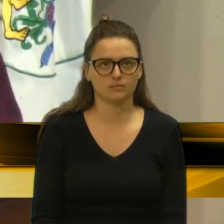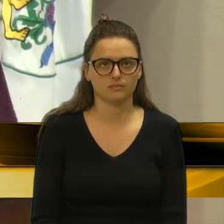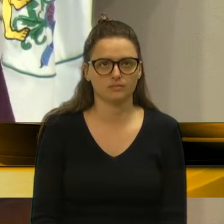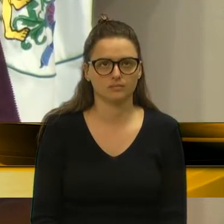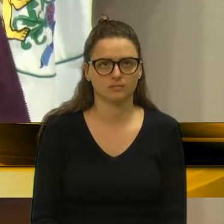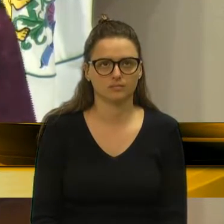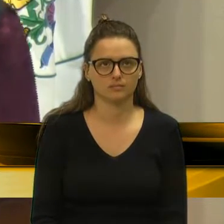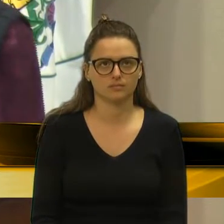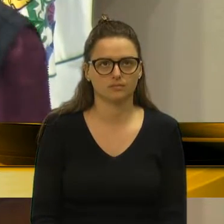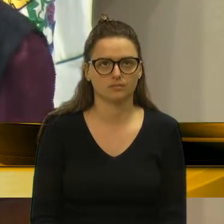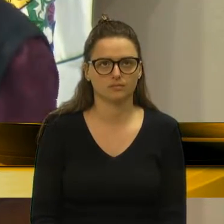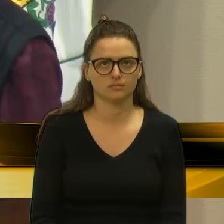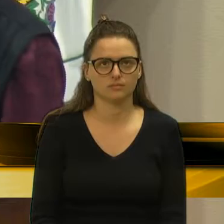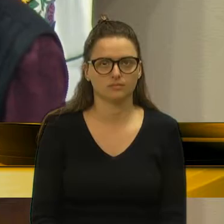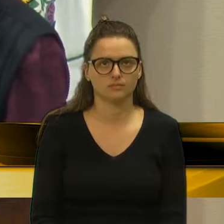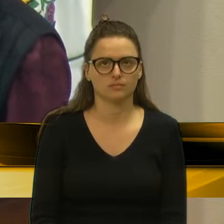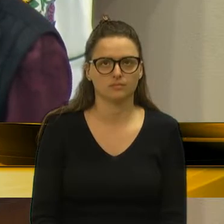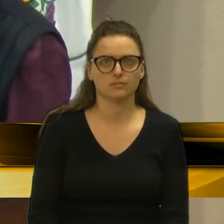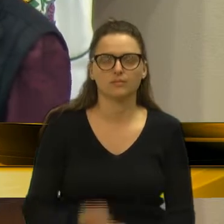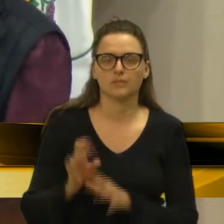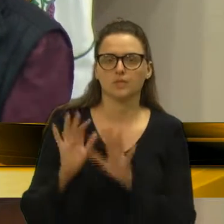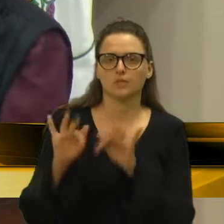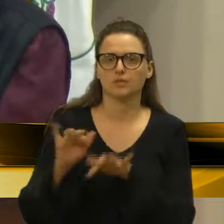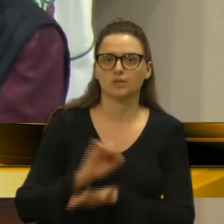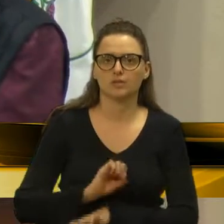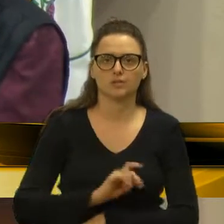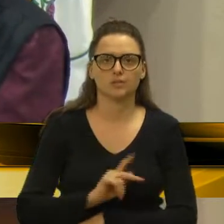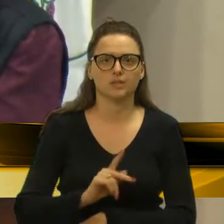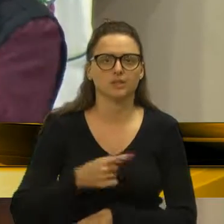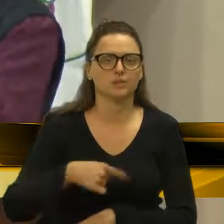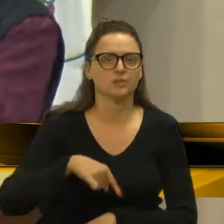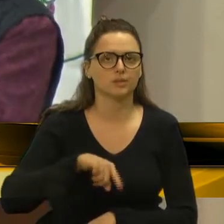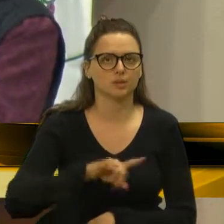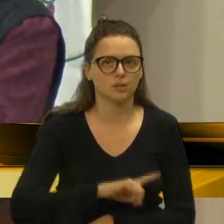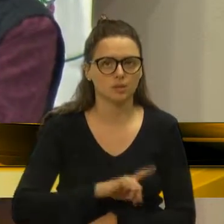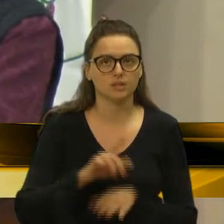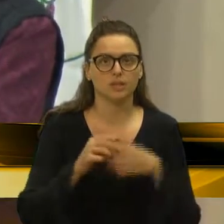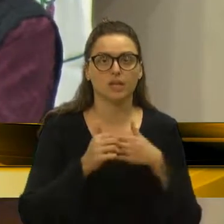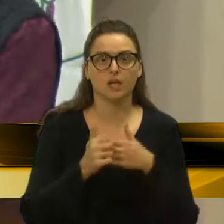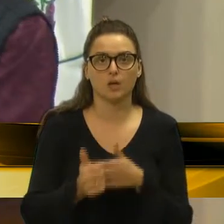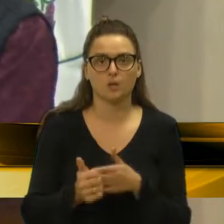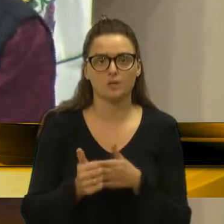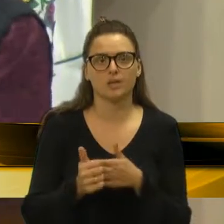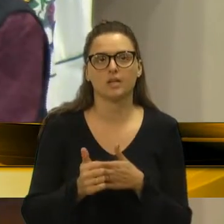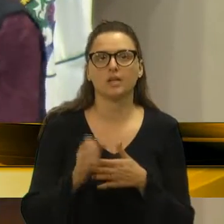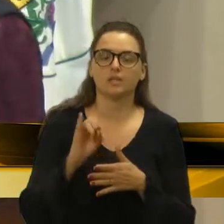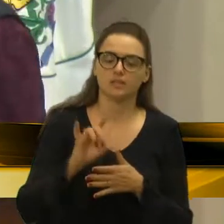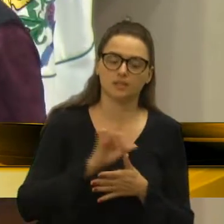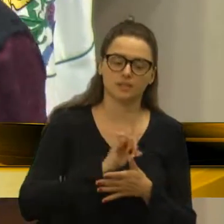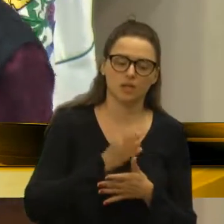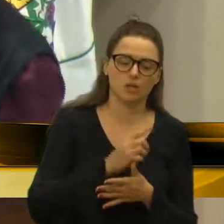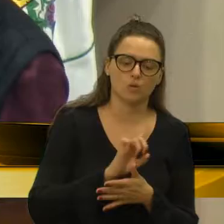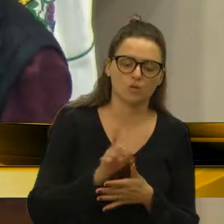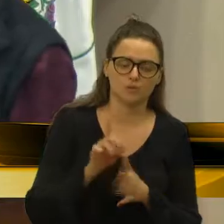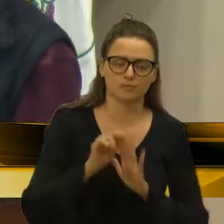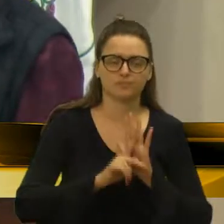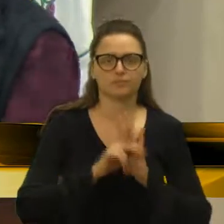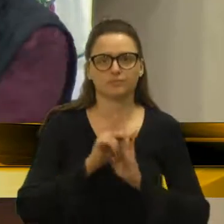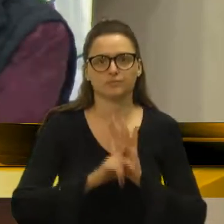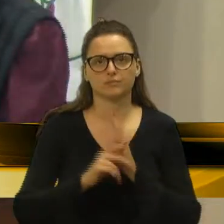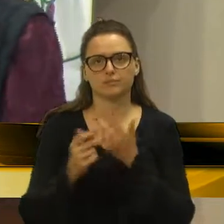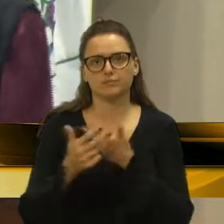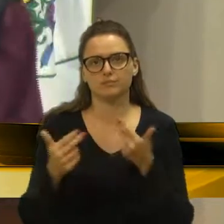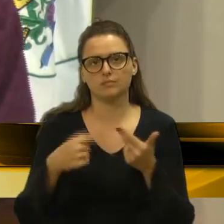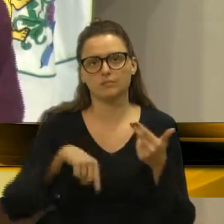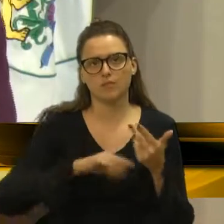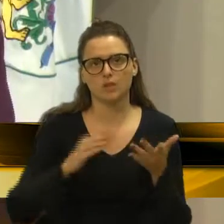para que possamos, aqui, acompanhar de perto, se tem ou não, projetos, aquelas que nós apresentamos, e